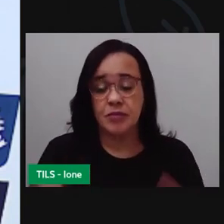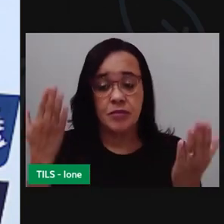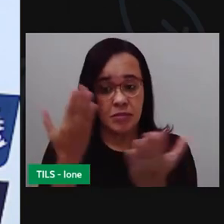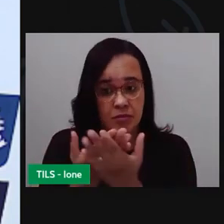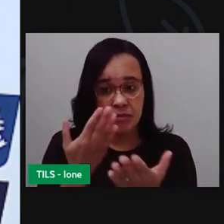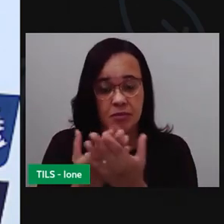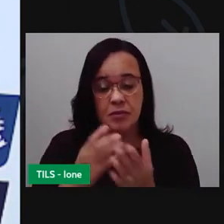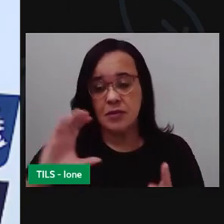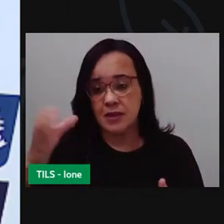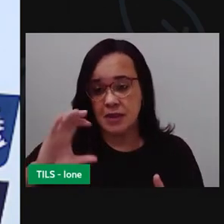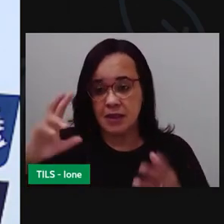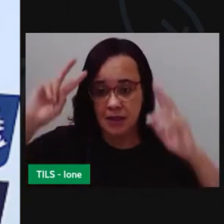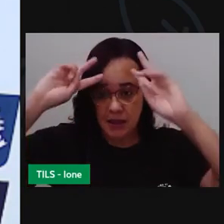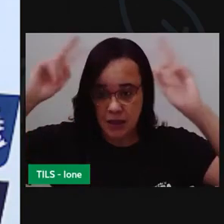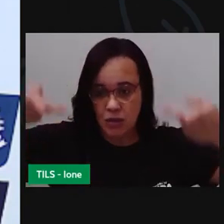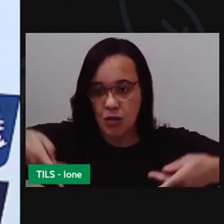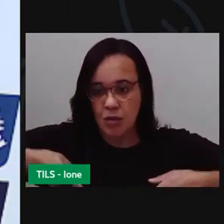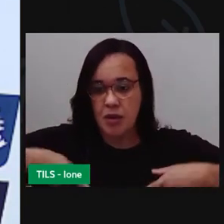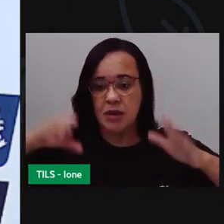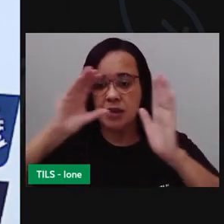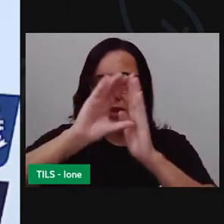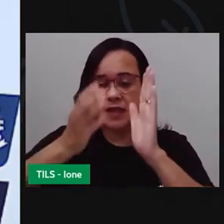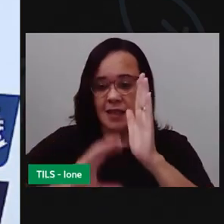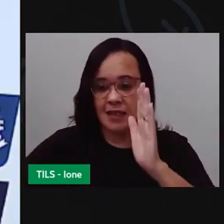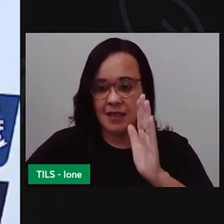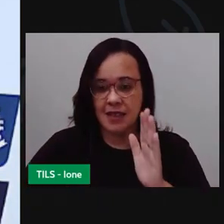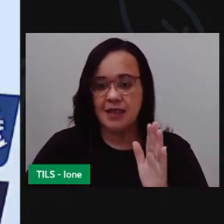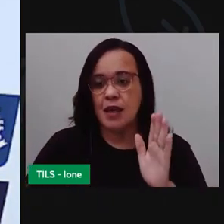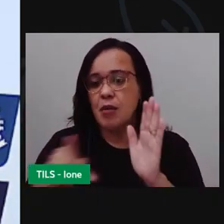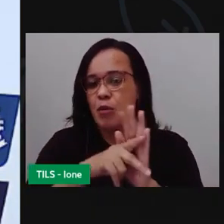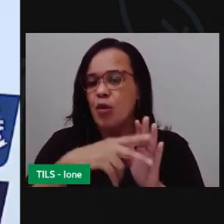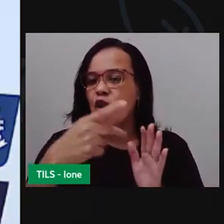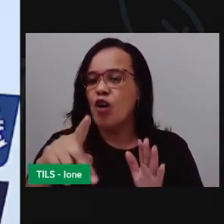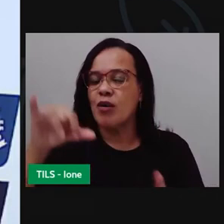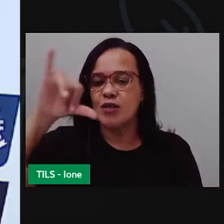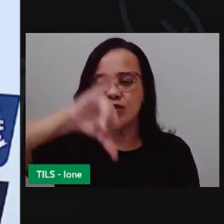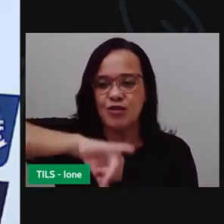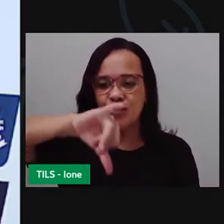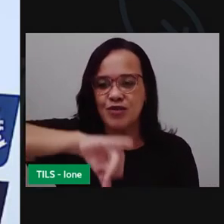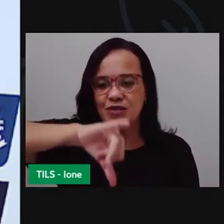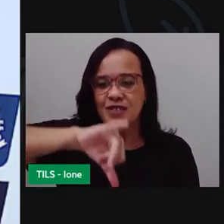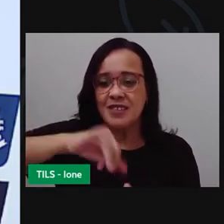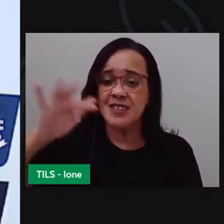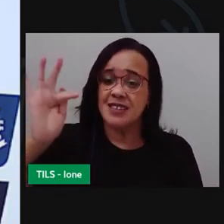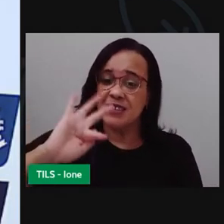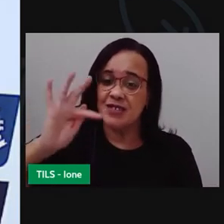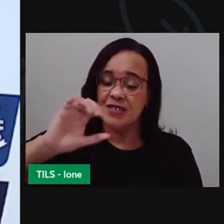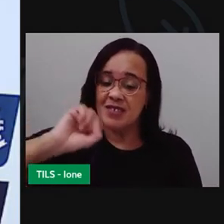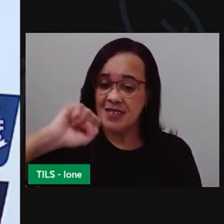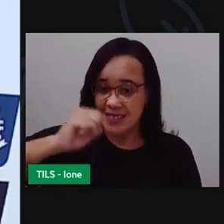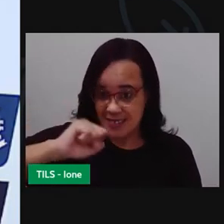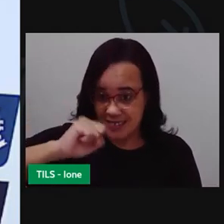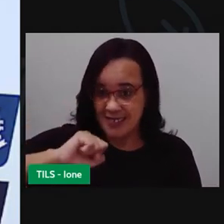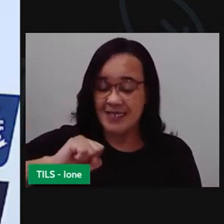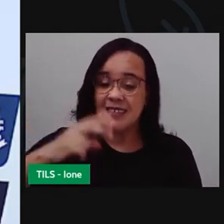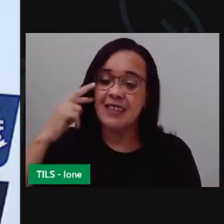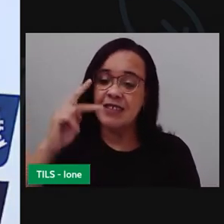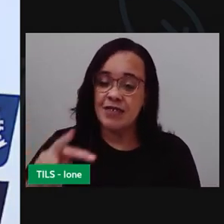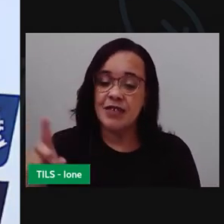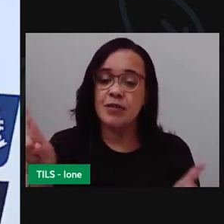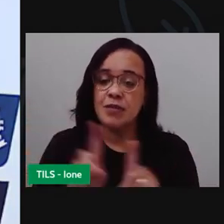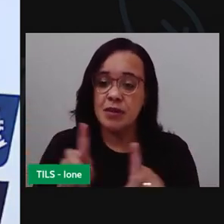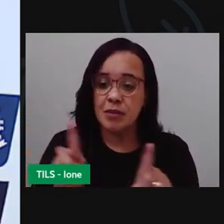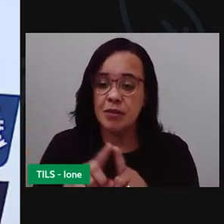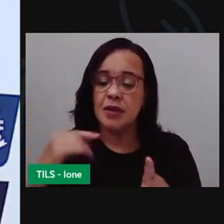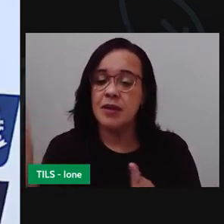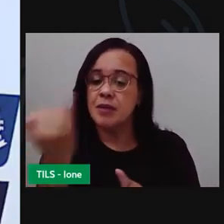Centros Humanos, a gente vê as características do Centro de Abastecimento em Crescantana. Vemos que há um